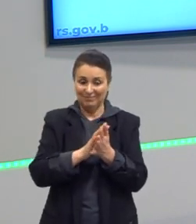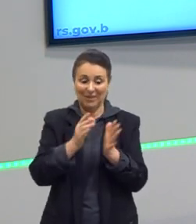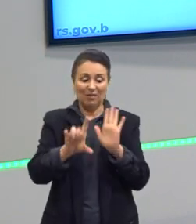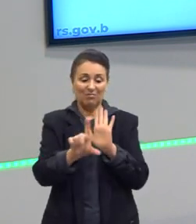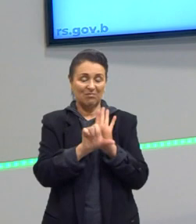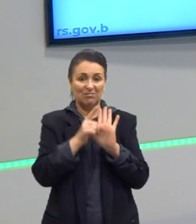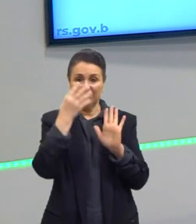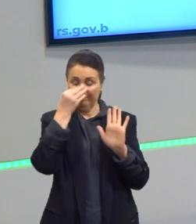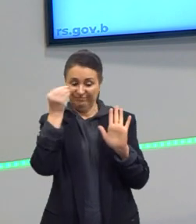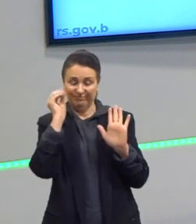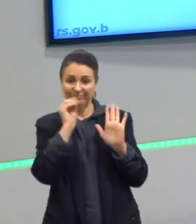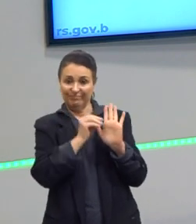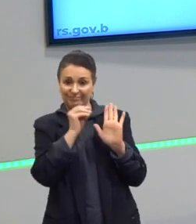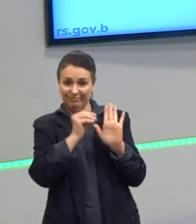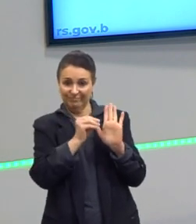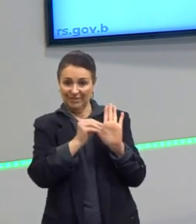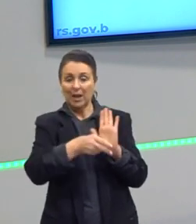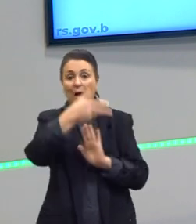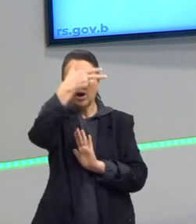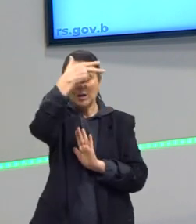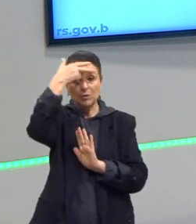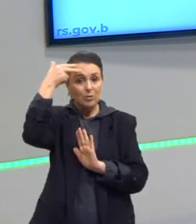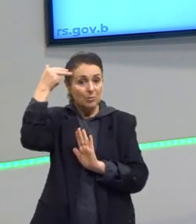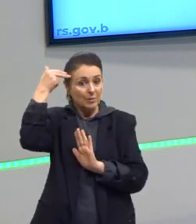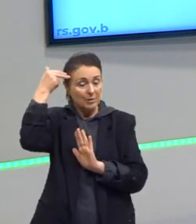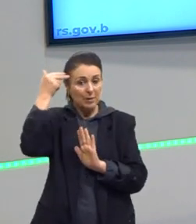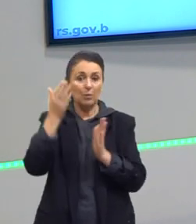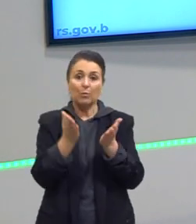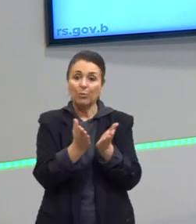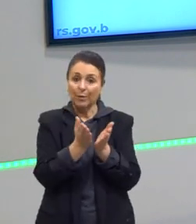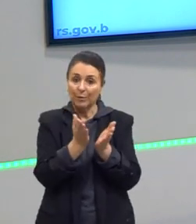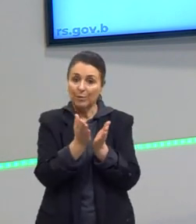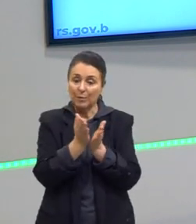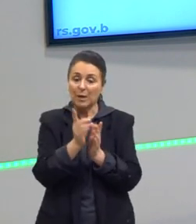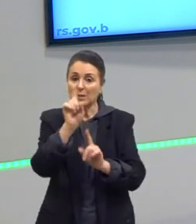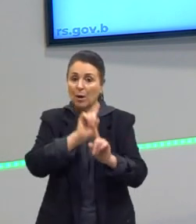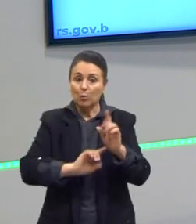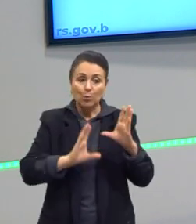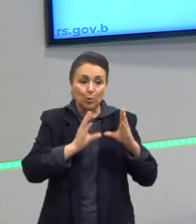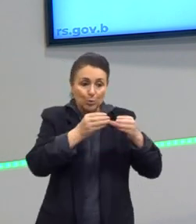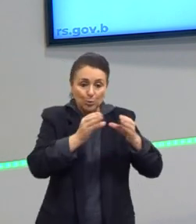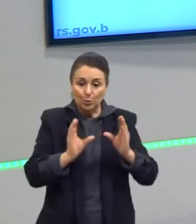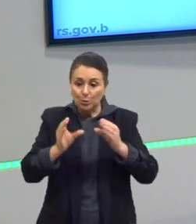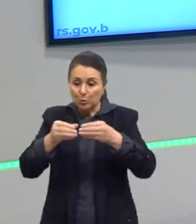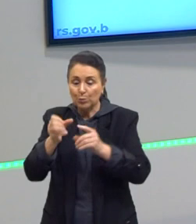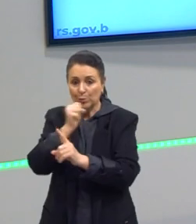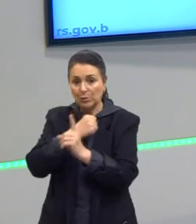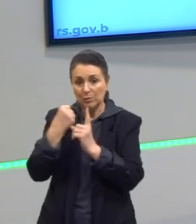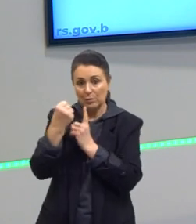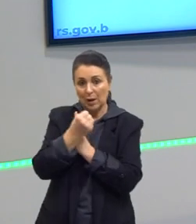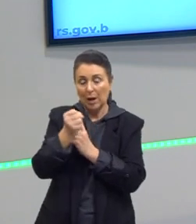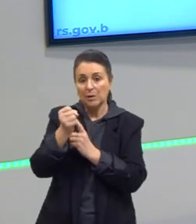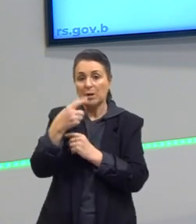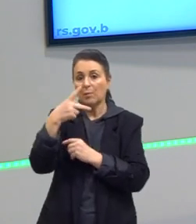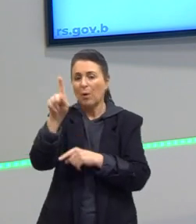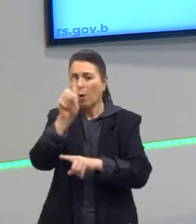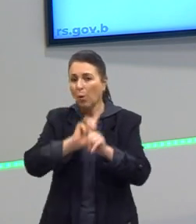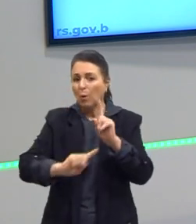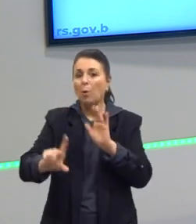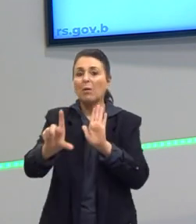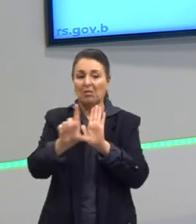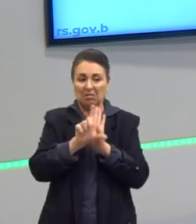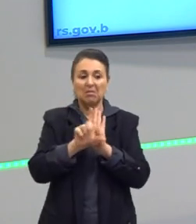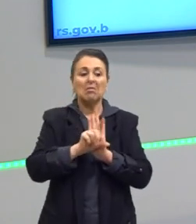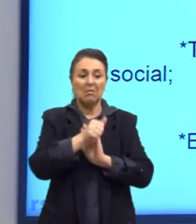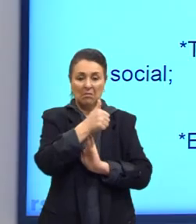pobreza, em alguns momentos, vamos considerar que apenas algumas classes sociais, para algumas classes, a lei vale, para outras não.